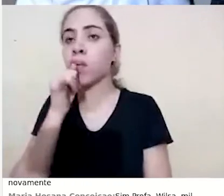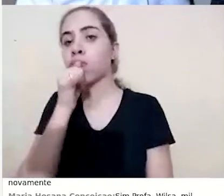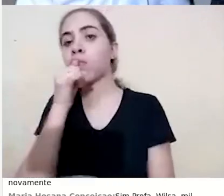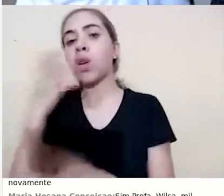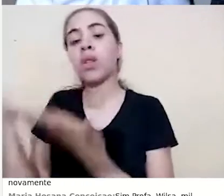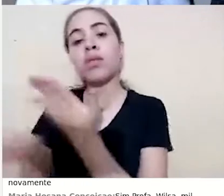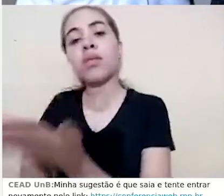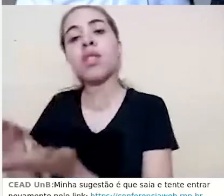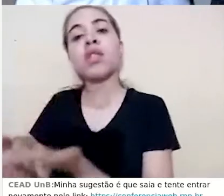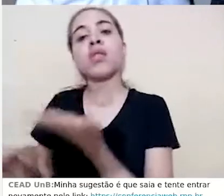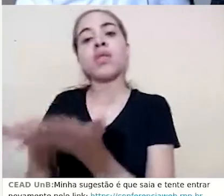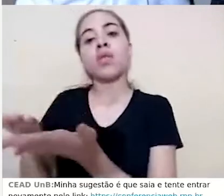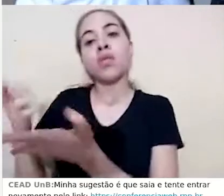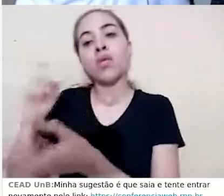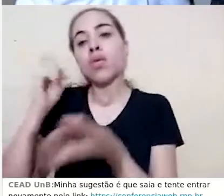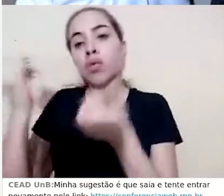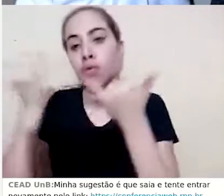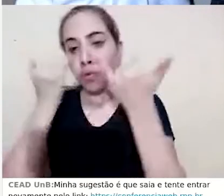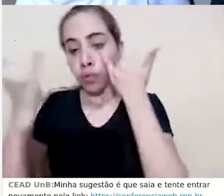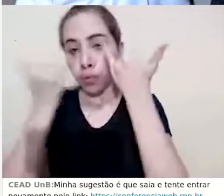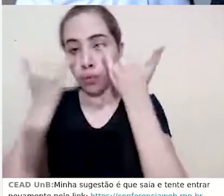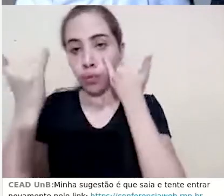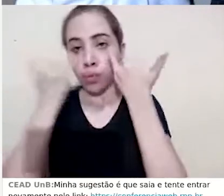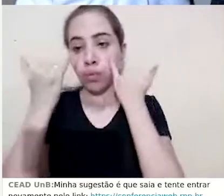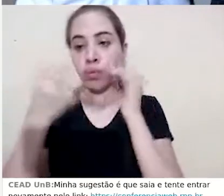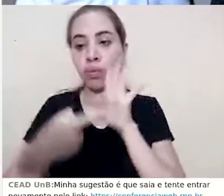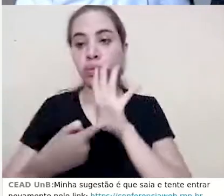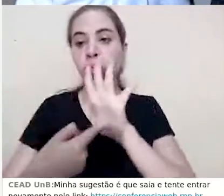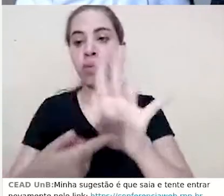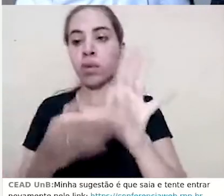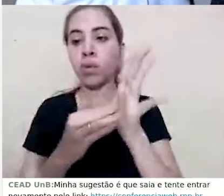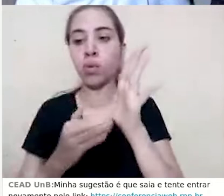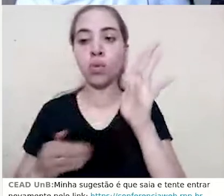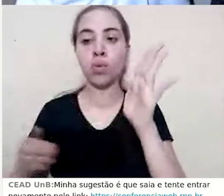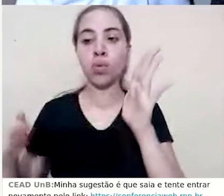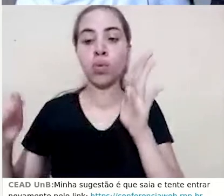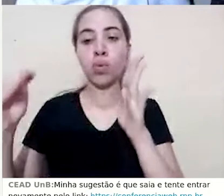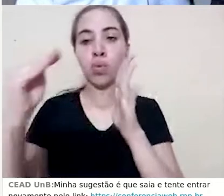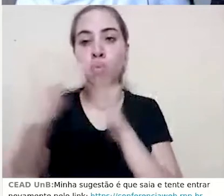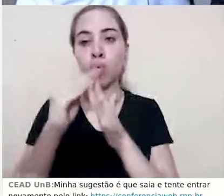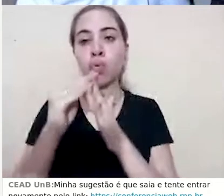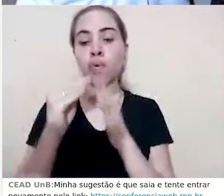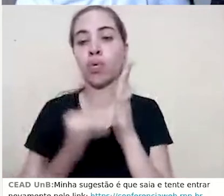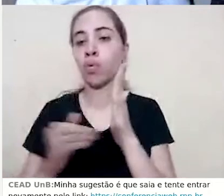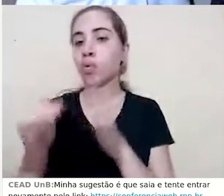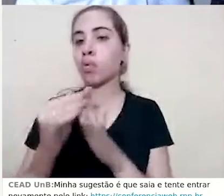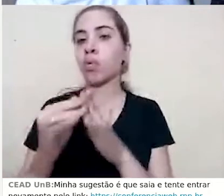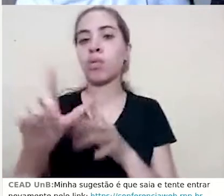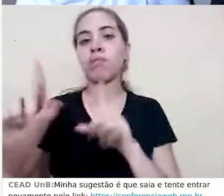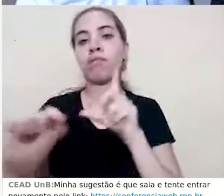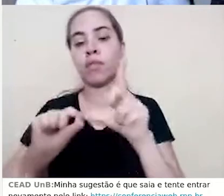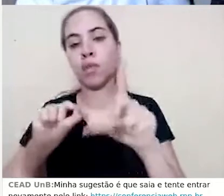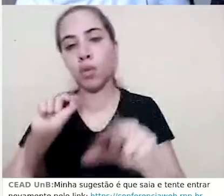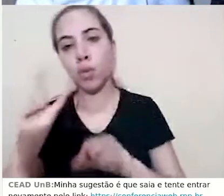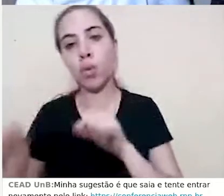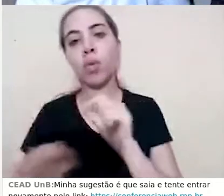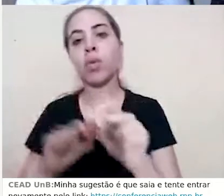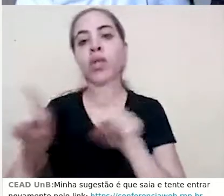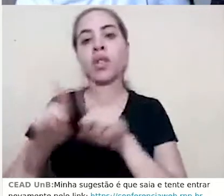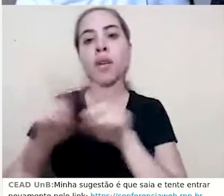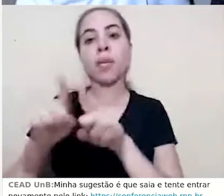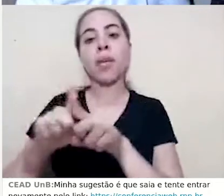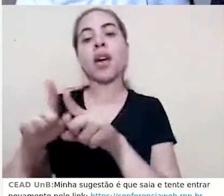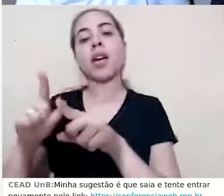ele apresentará todas as opções, então eu posso editar as configurações do